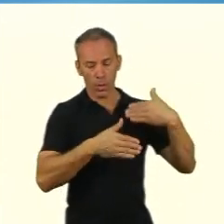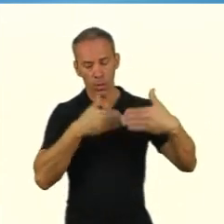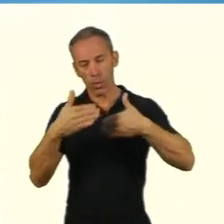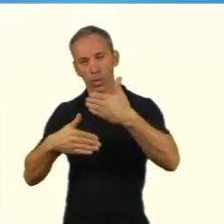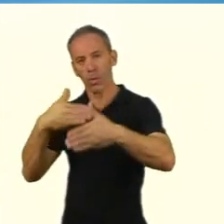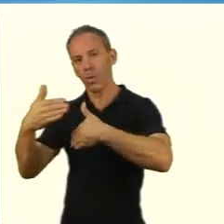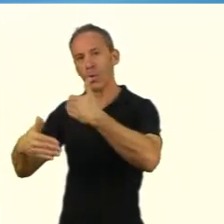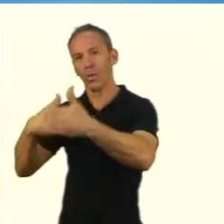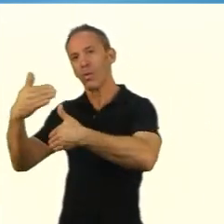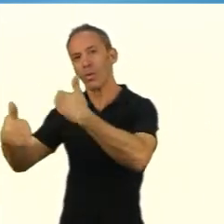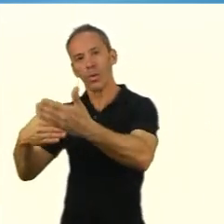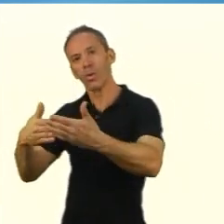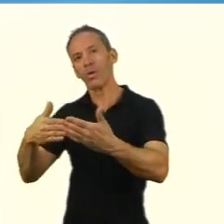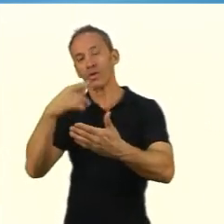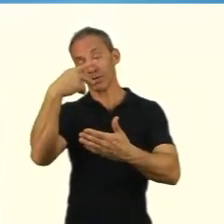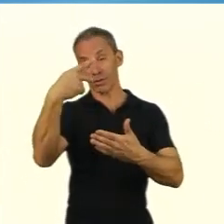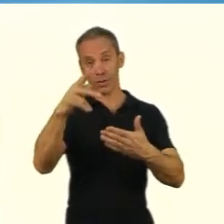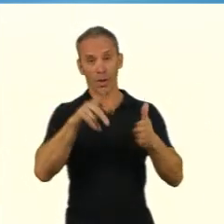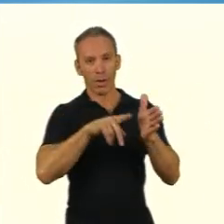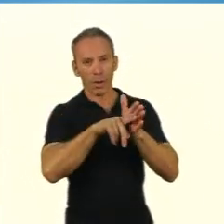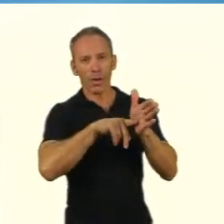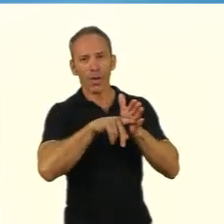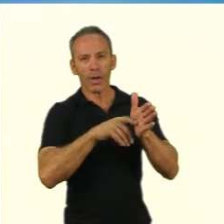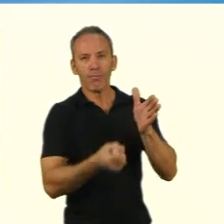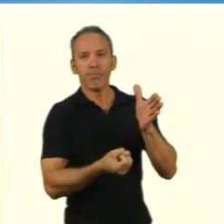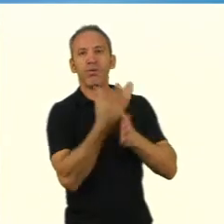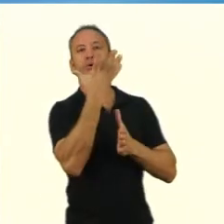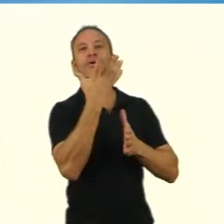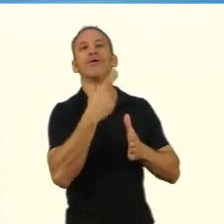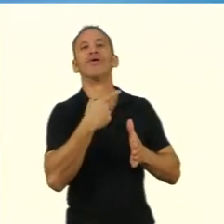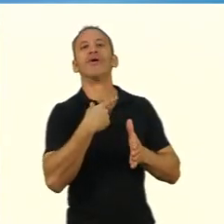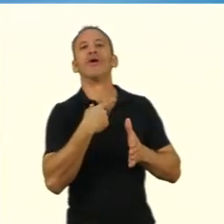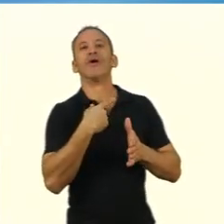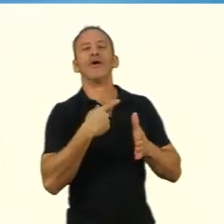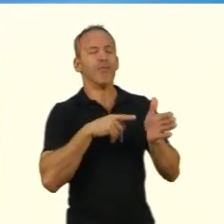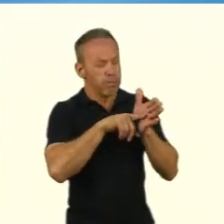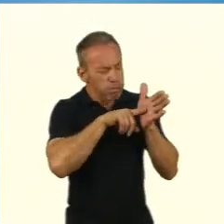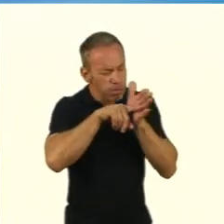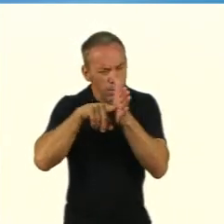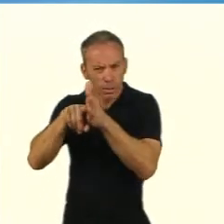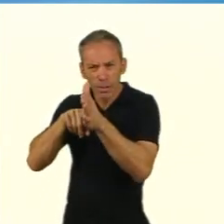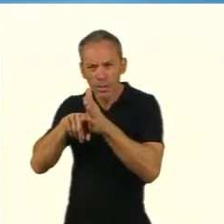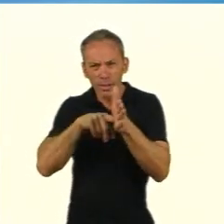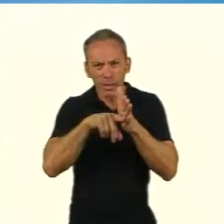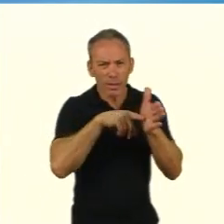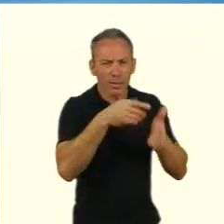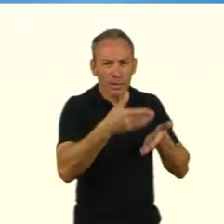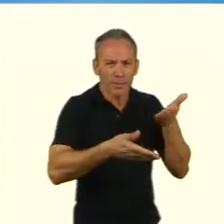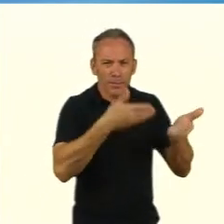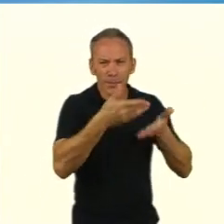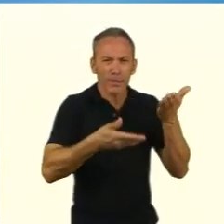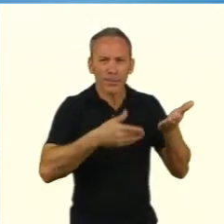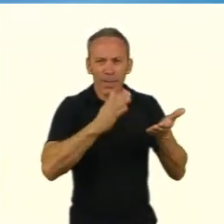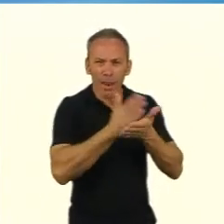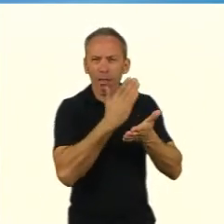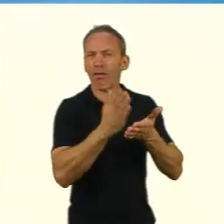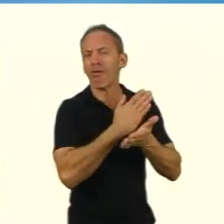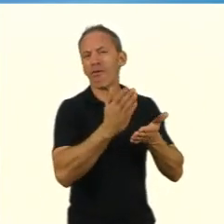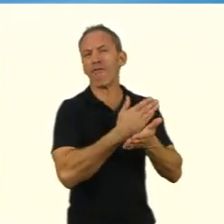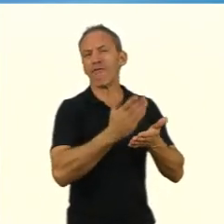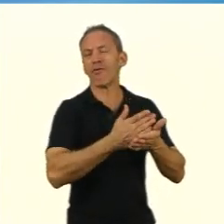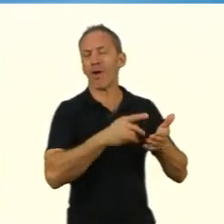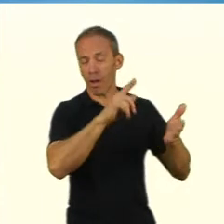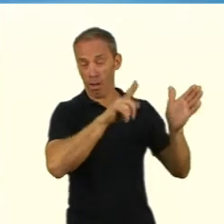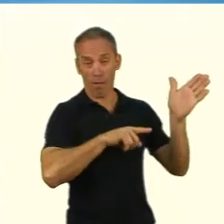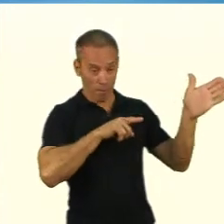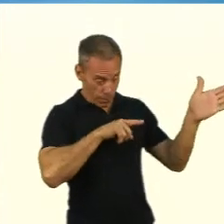O que significa dizer o seguinte, enquanto eu não conseguir formular a minha pesquisa, a minha instigação